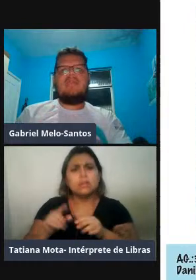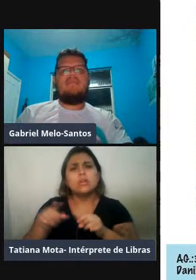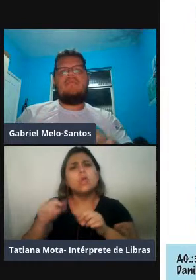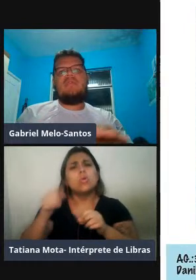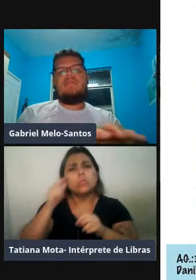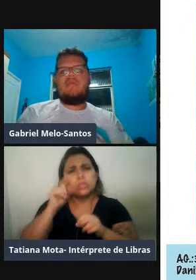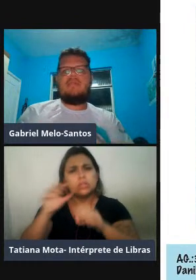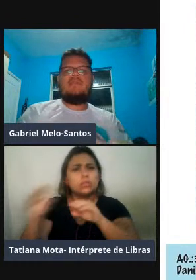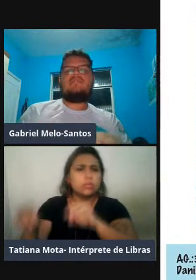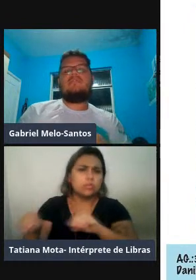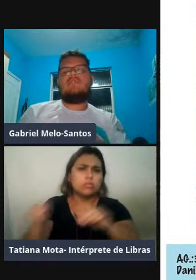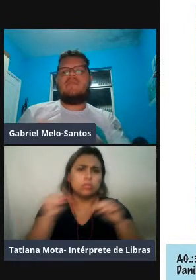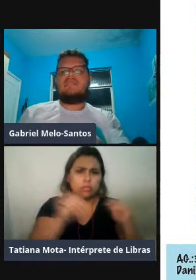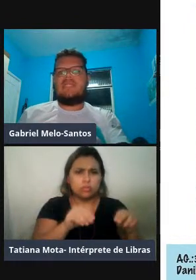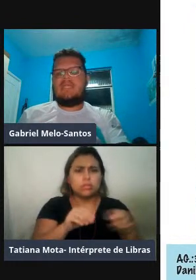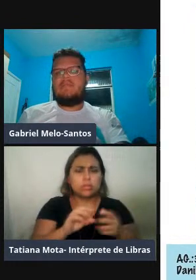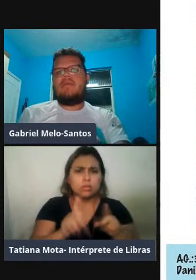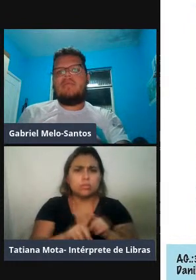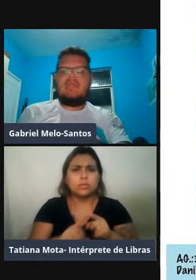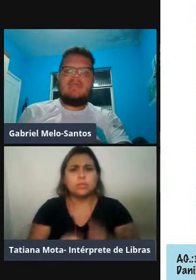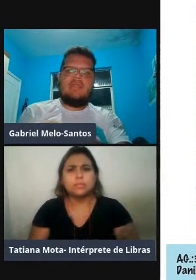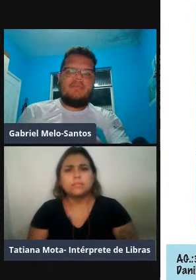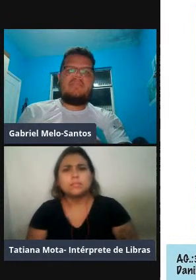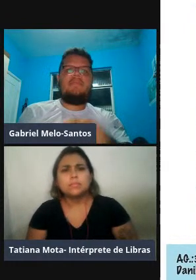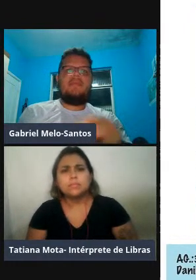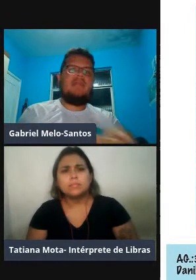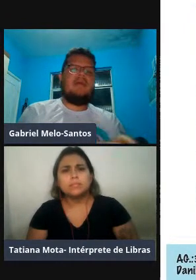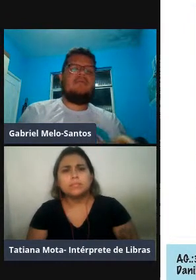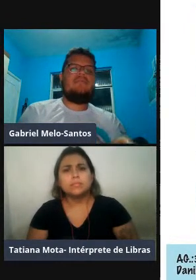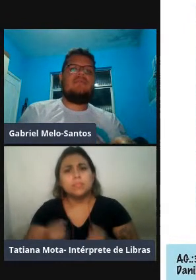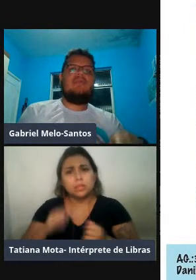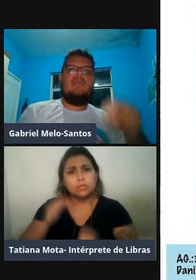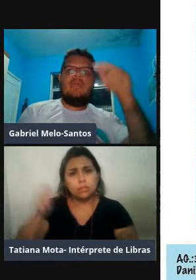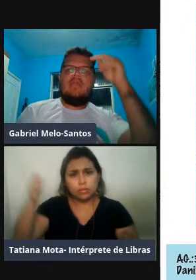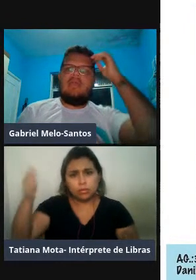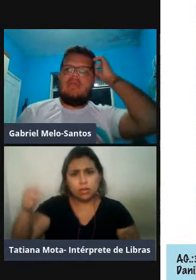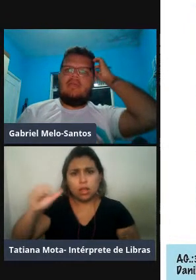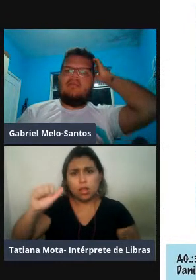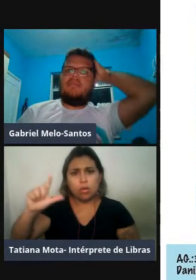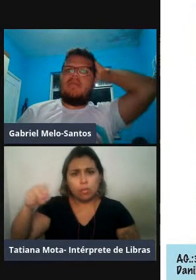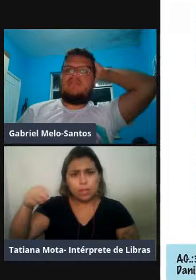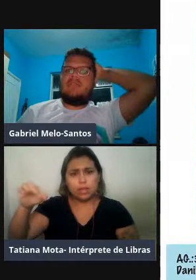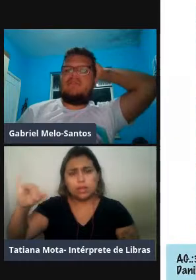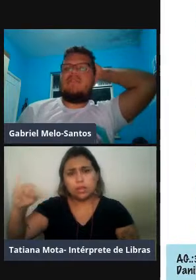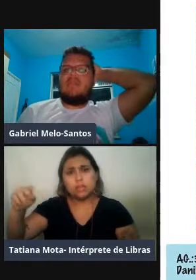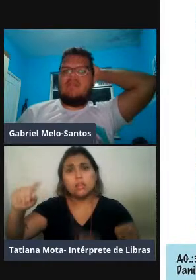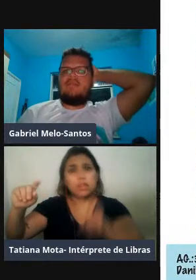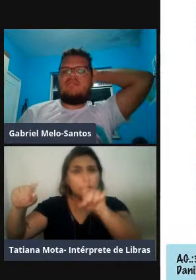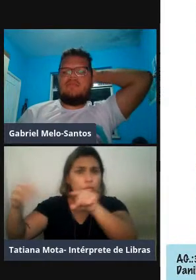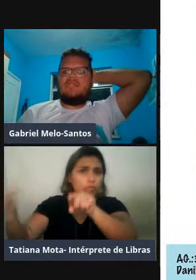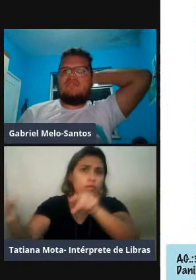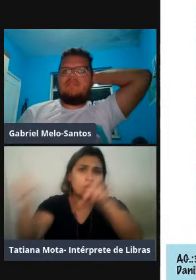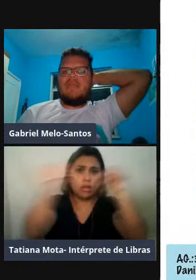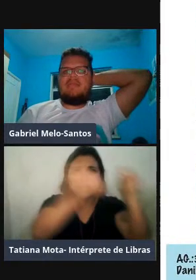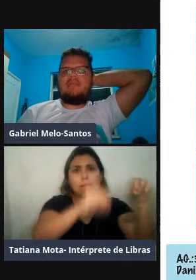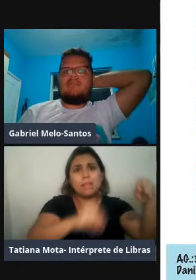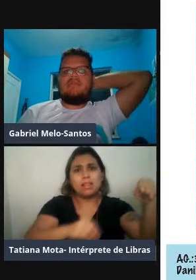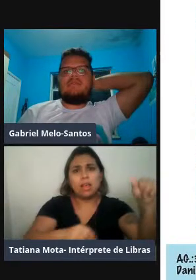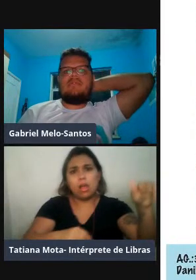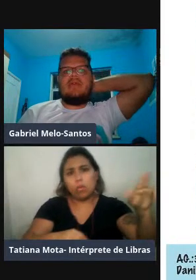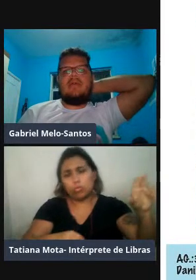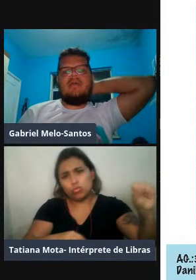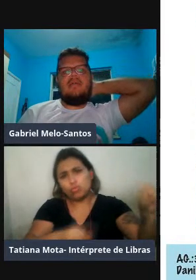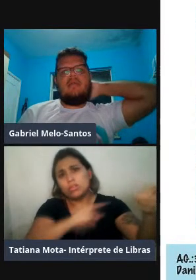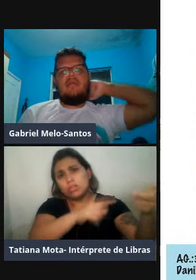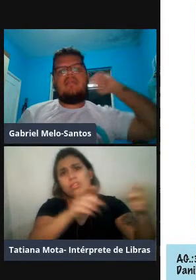de Almeirim para o ímpar. Então, a gente precisa ir para Almeirim e depois ir para Manaus e a gente não tem ainda recurso suficiente para isso.